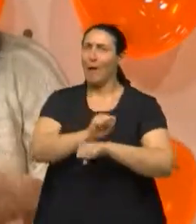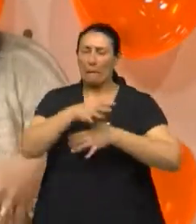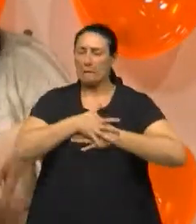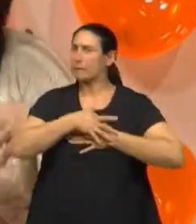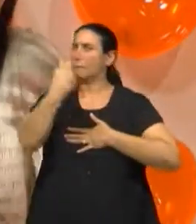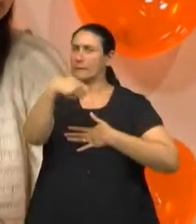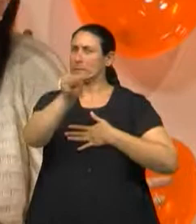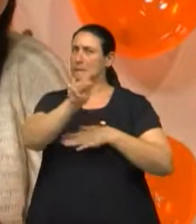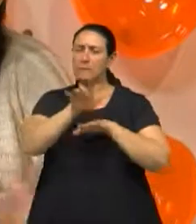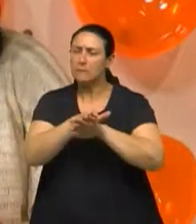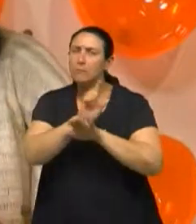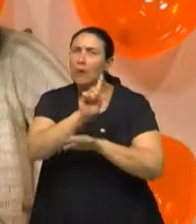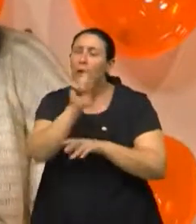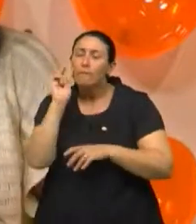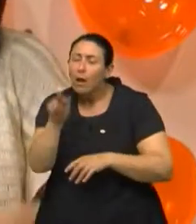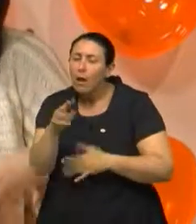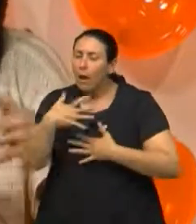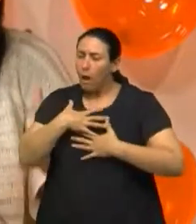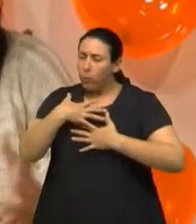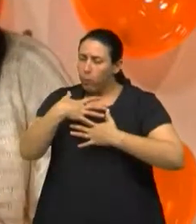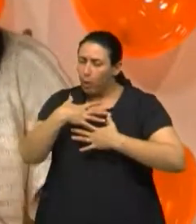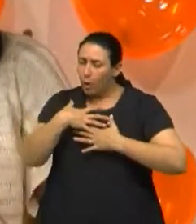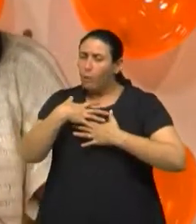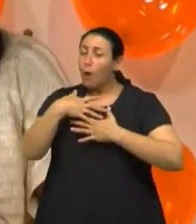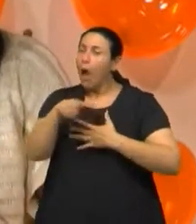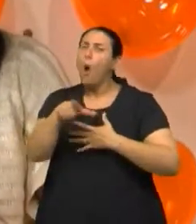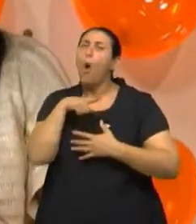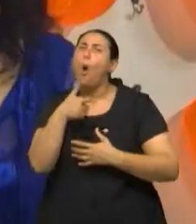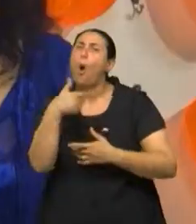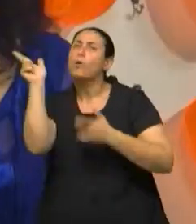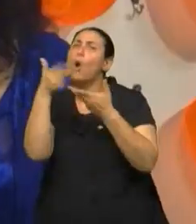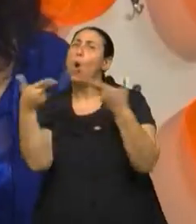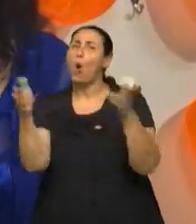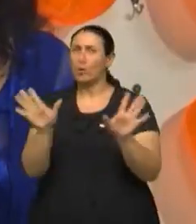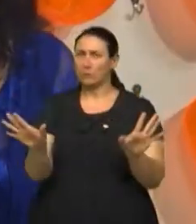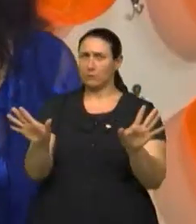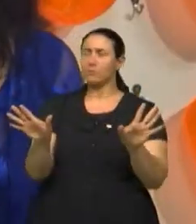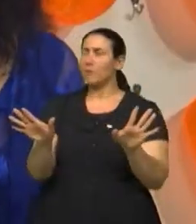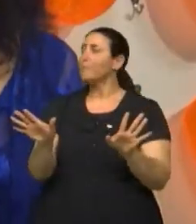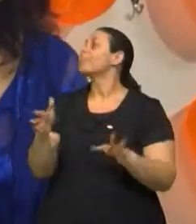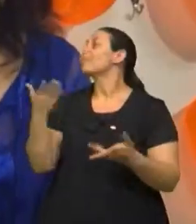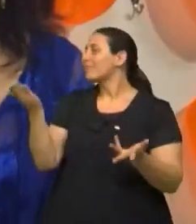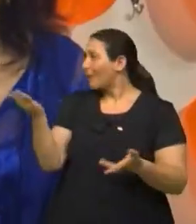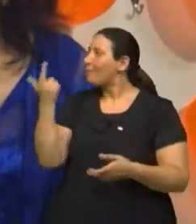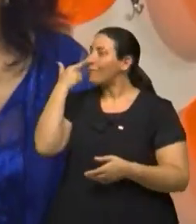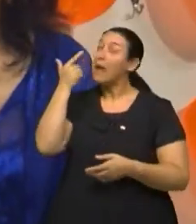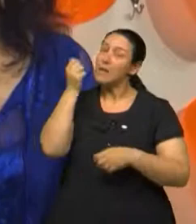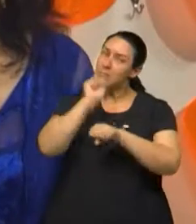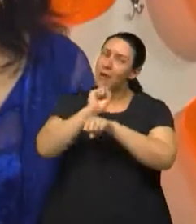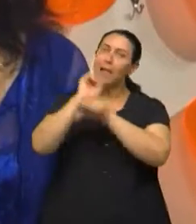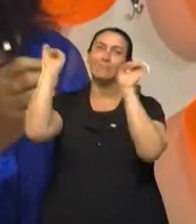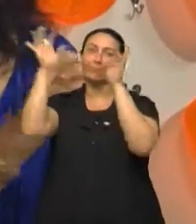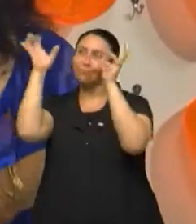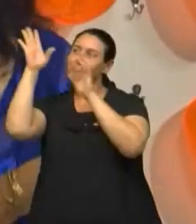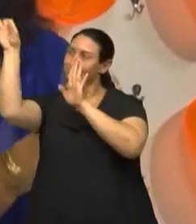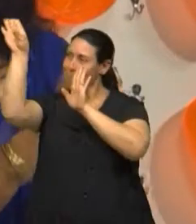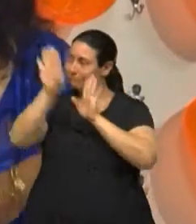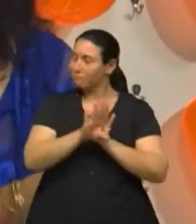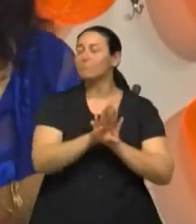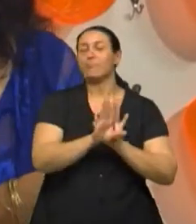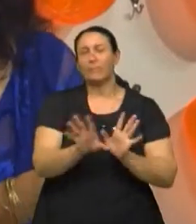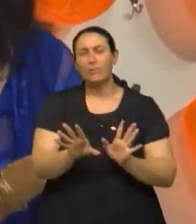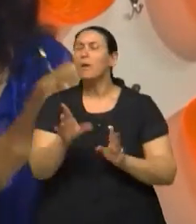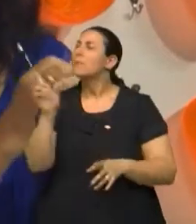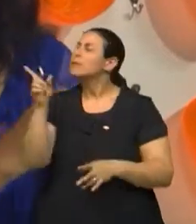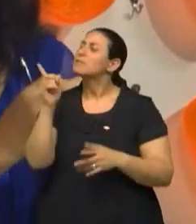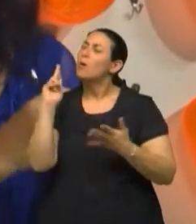puro e simples, com causas variáveis, digamos assim. enquanto isso a SAMU está se movimentando para chegar lá, né? Exatamente. Bom, mas nós vimos engasgo